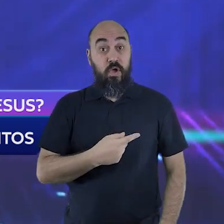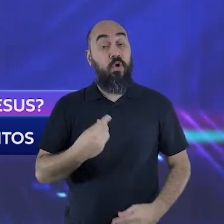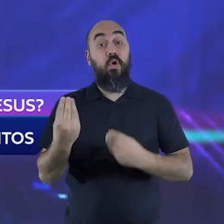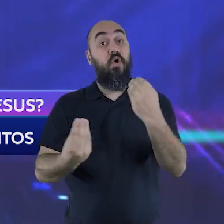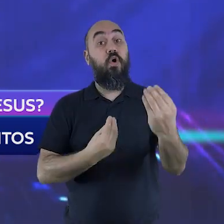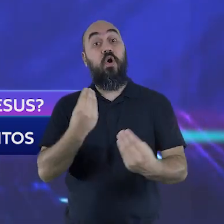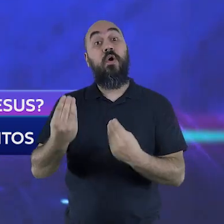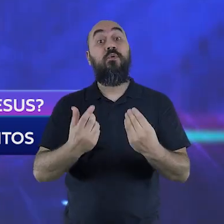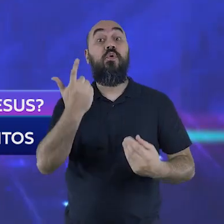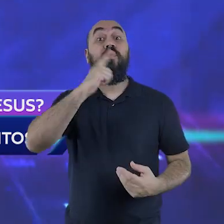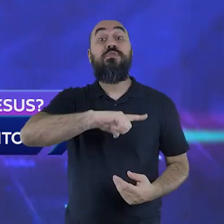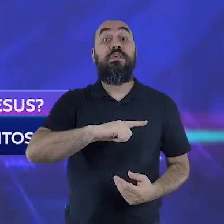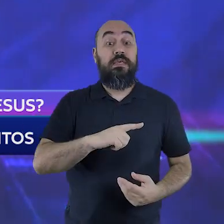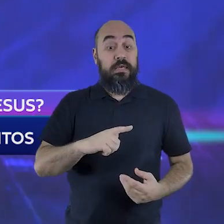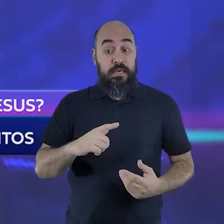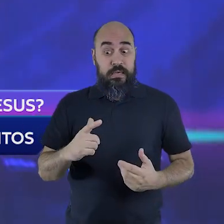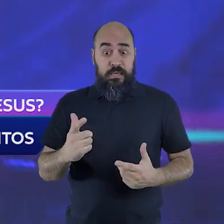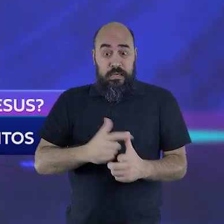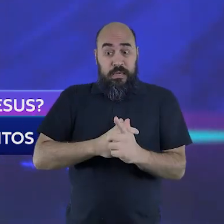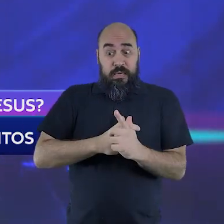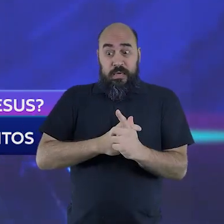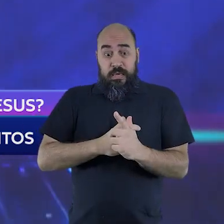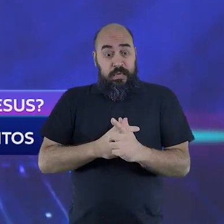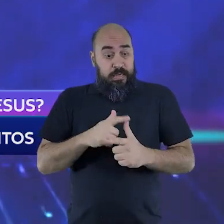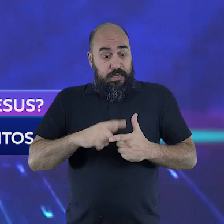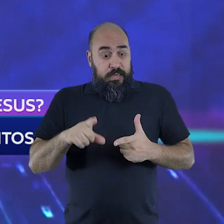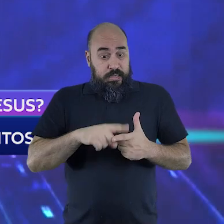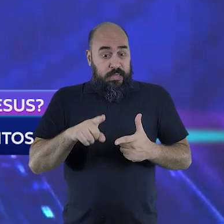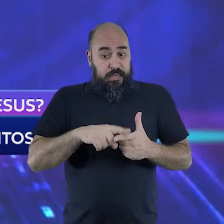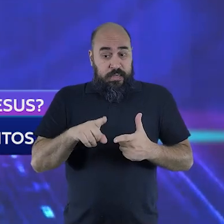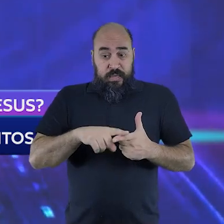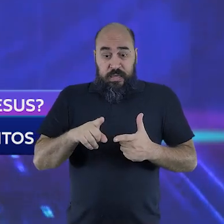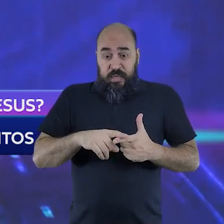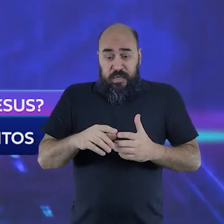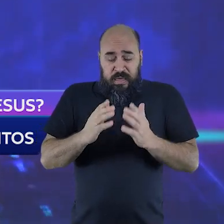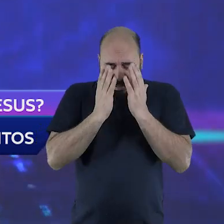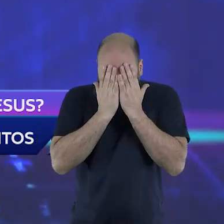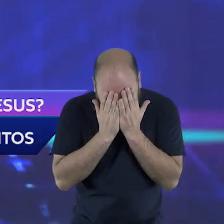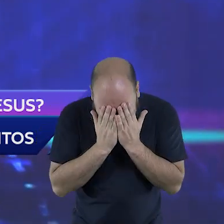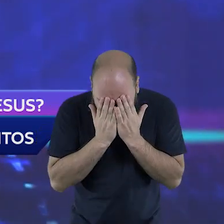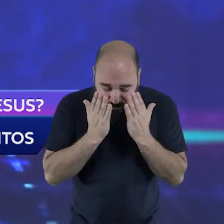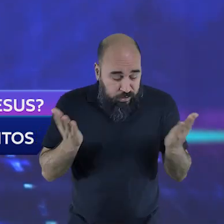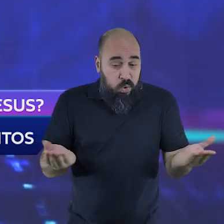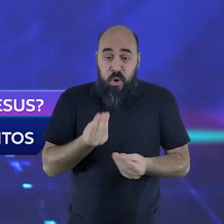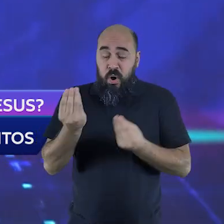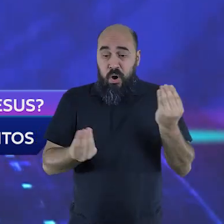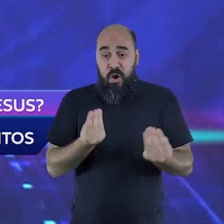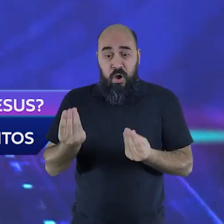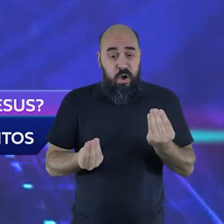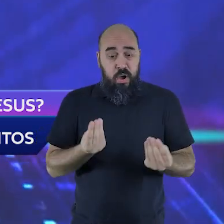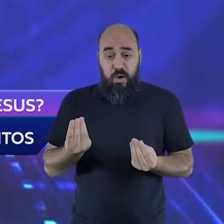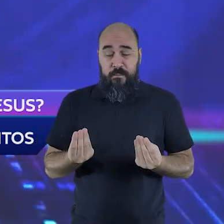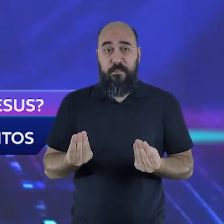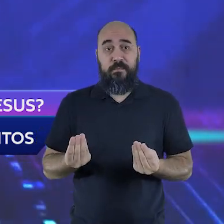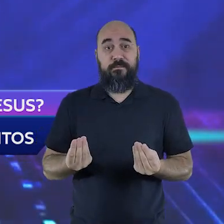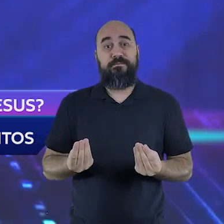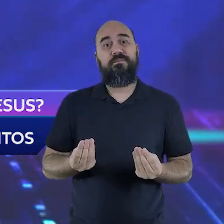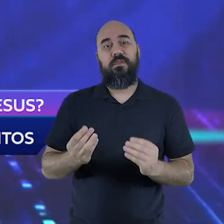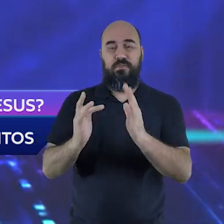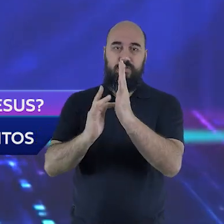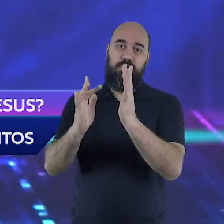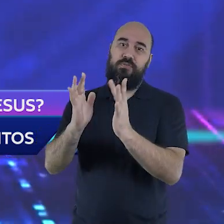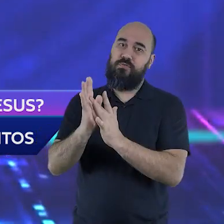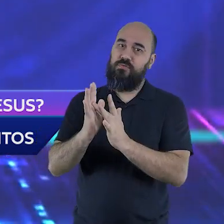sair da situação da qual está. Então, o que a Bíblia diz é que Jesus morreu pelos nossos